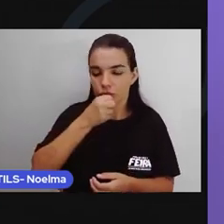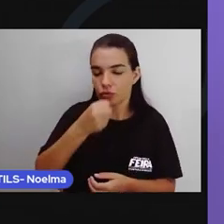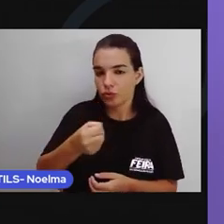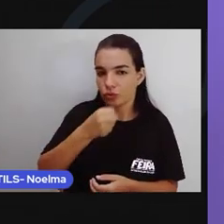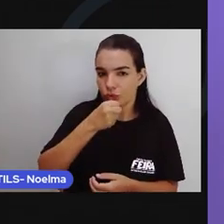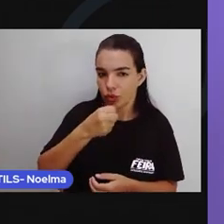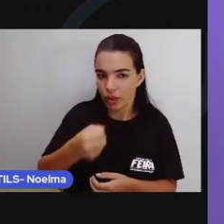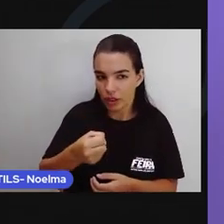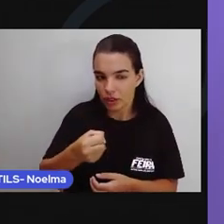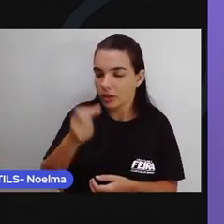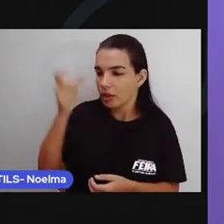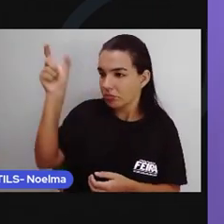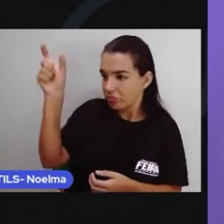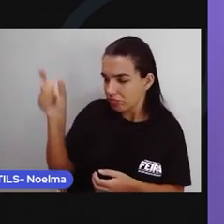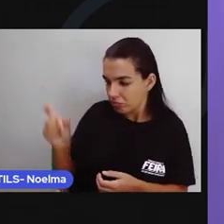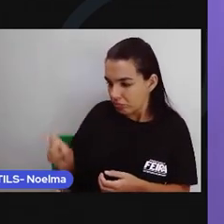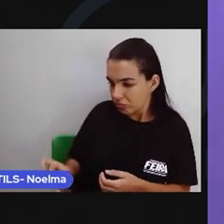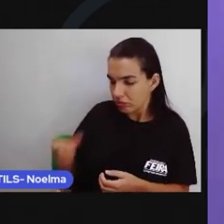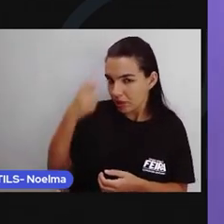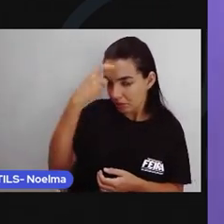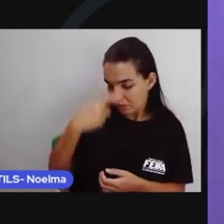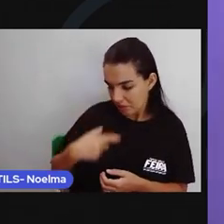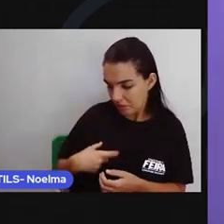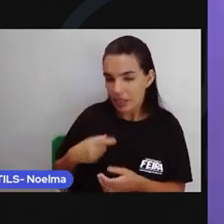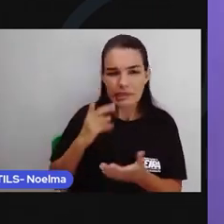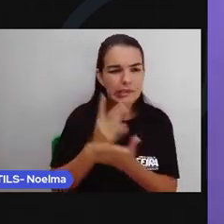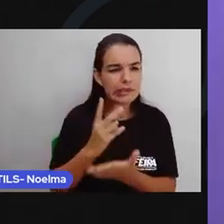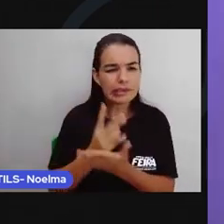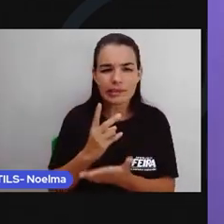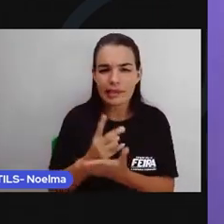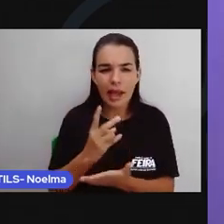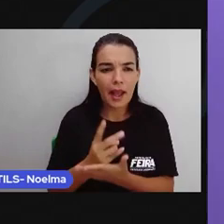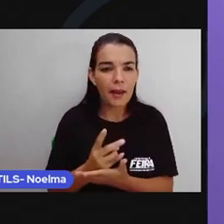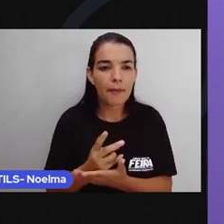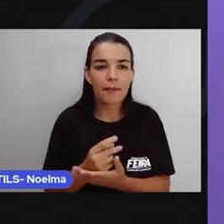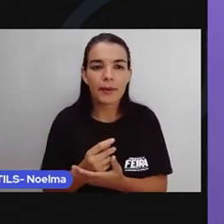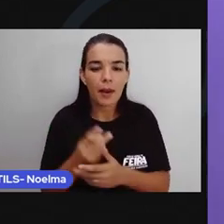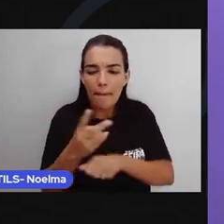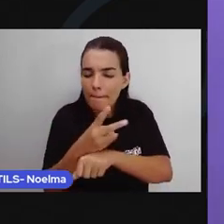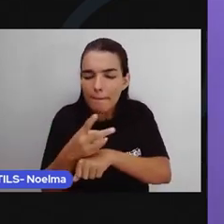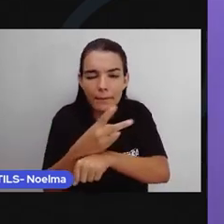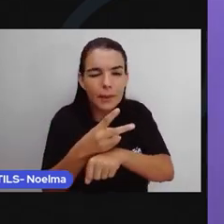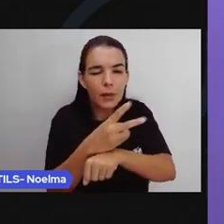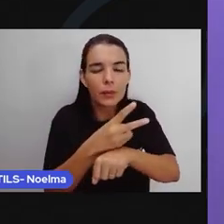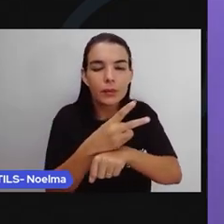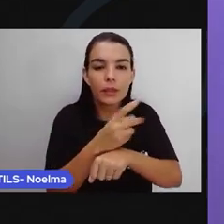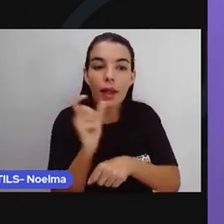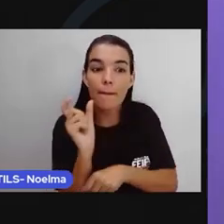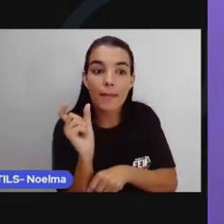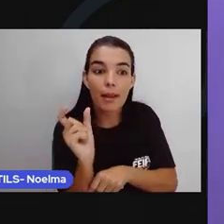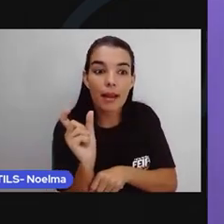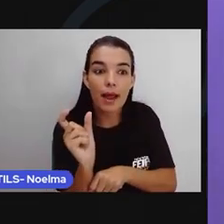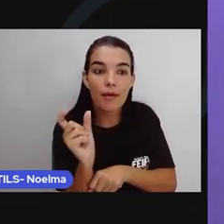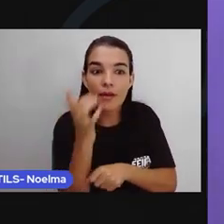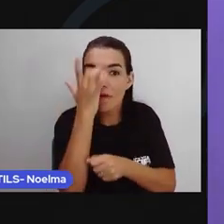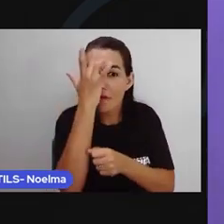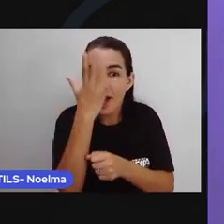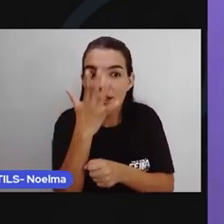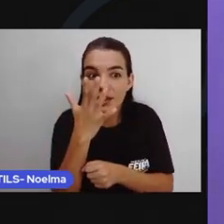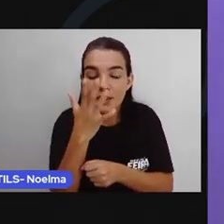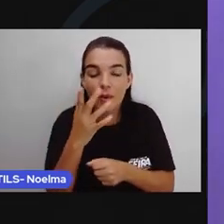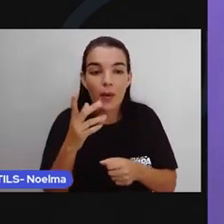figura que está sempre em busca de encontrar a palavra que consiga, de modo mais rápido, mais direto,